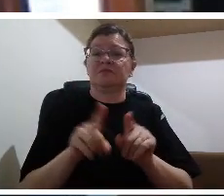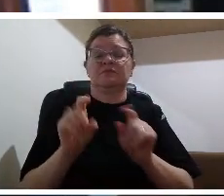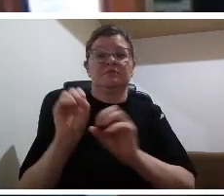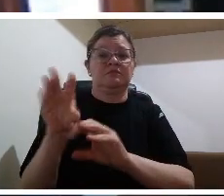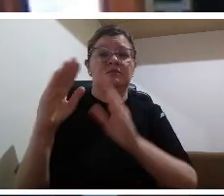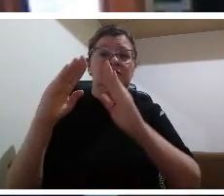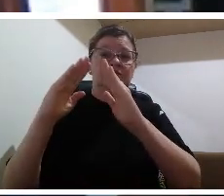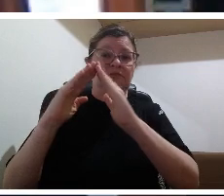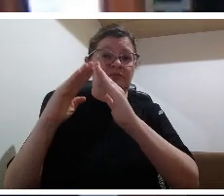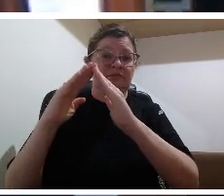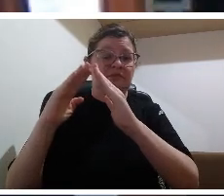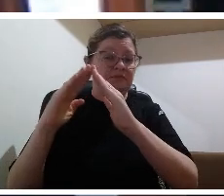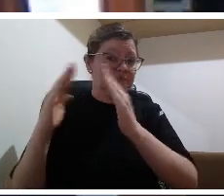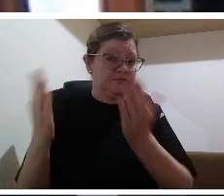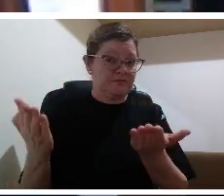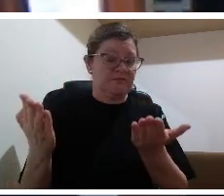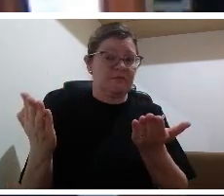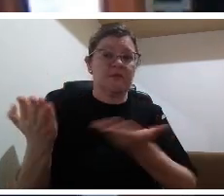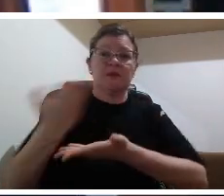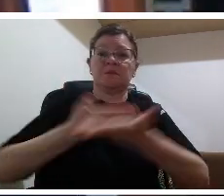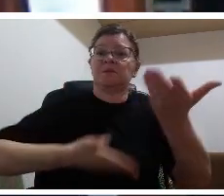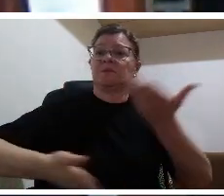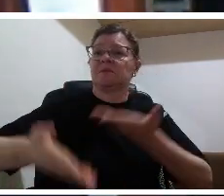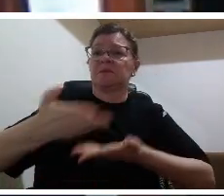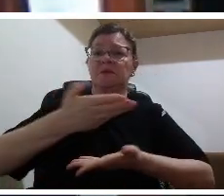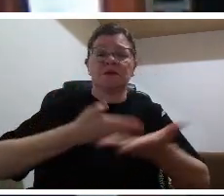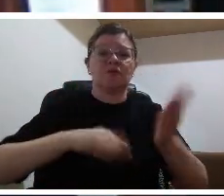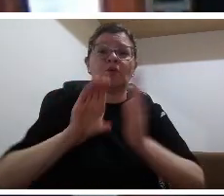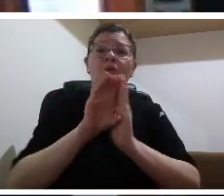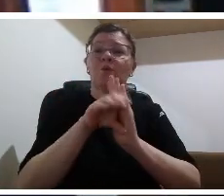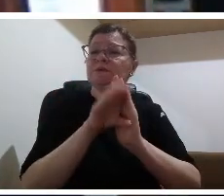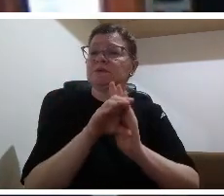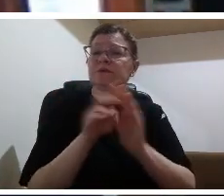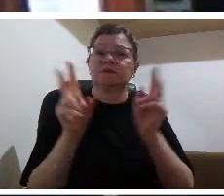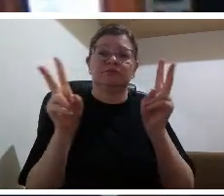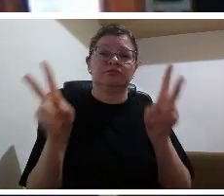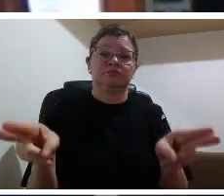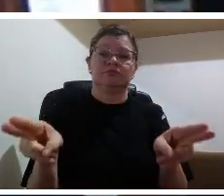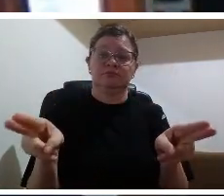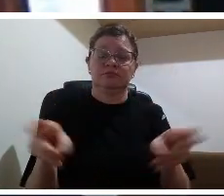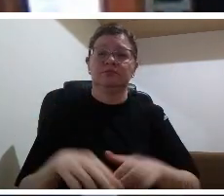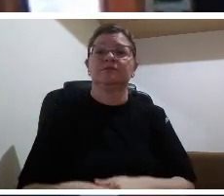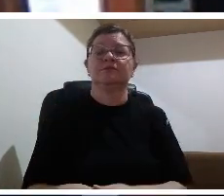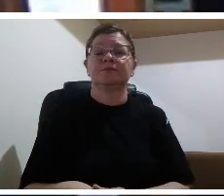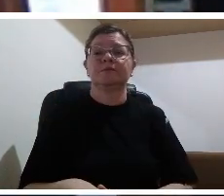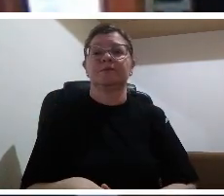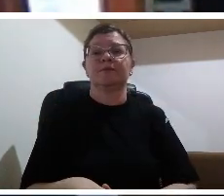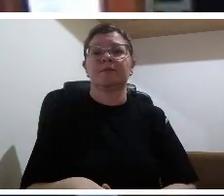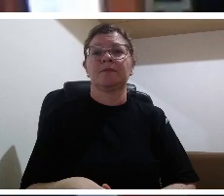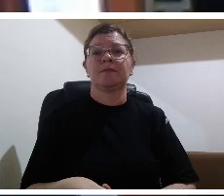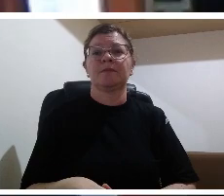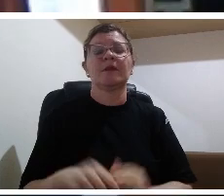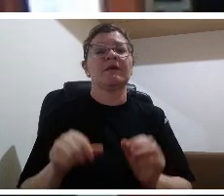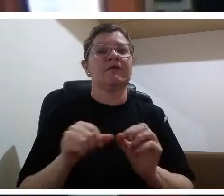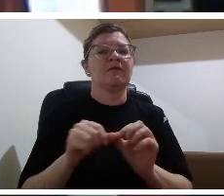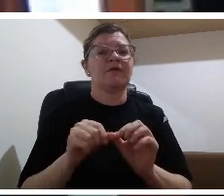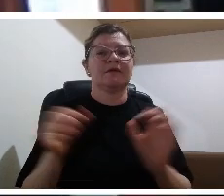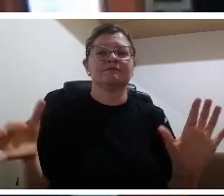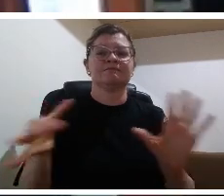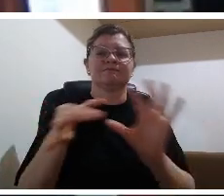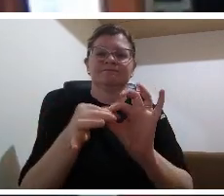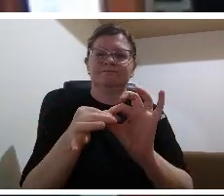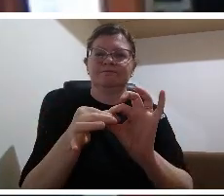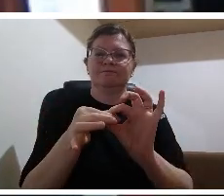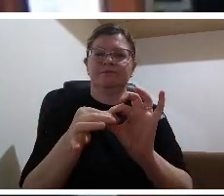fazer a ligação o que muda é a forma o meio pelo qual ela se concretiza em vez da